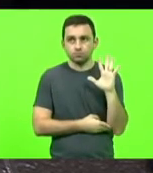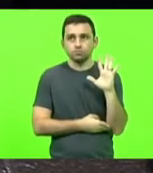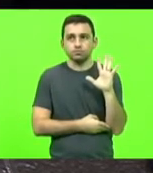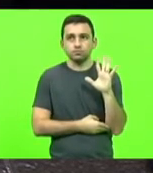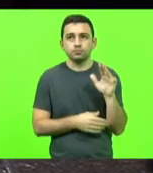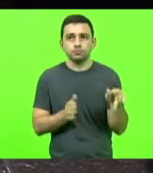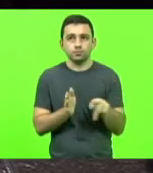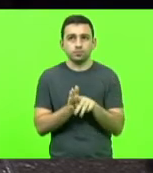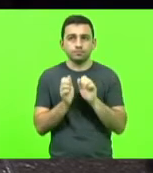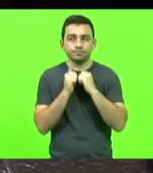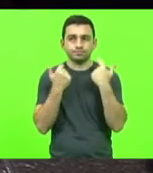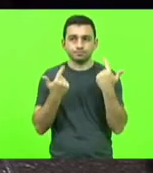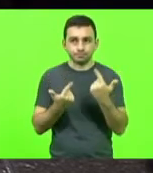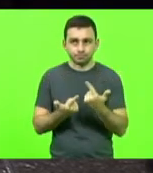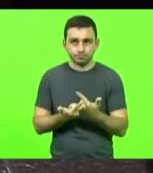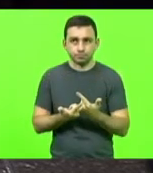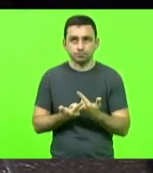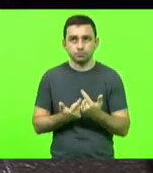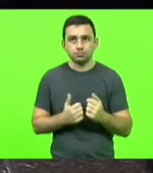Assembleia Legislativa